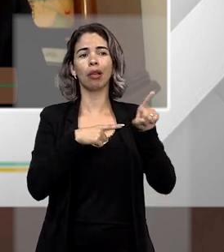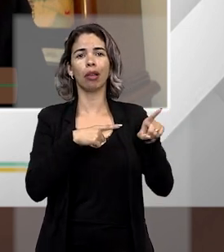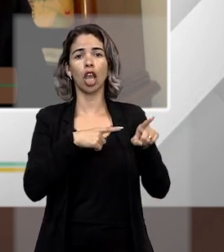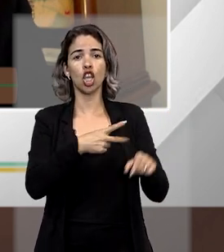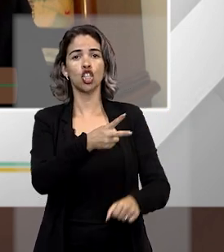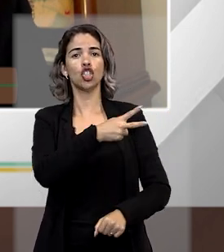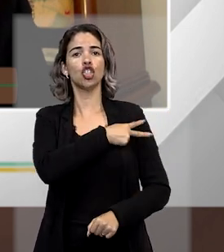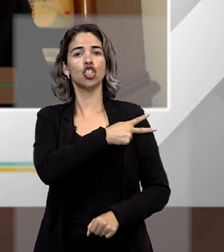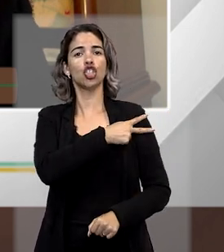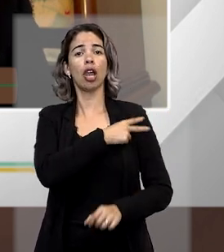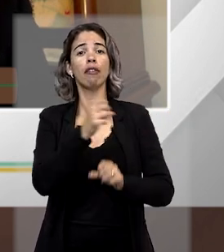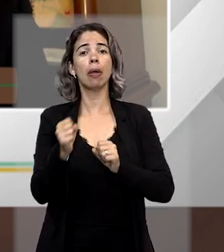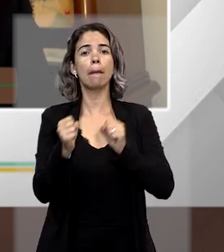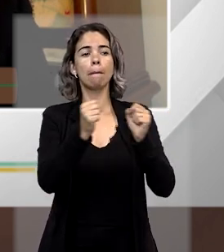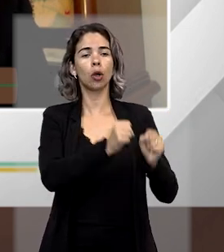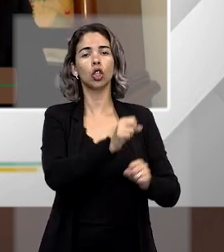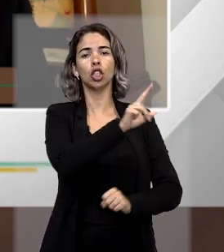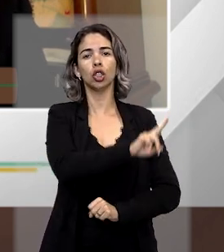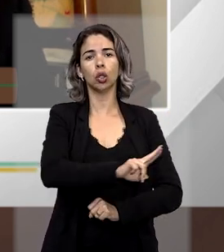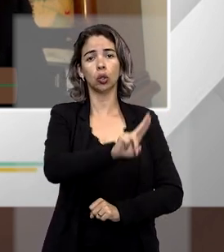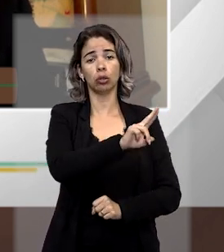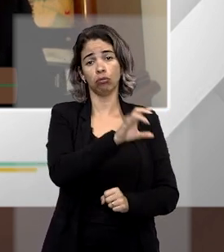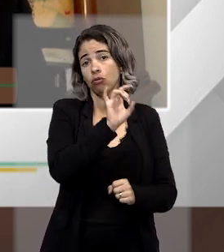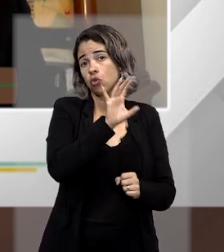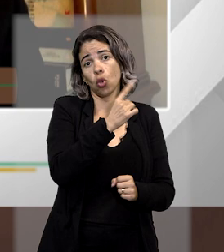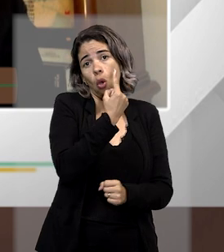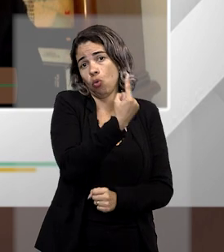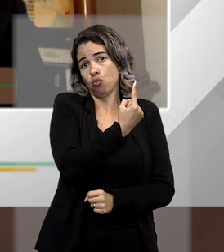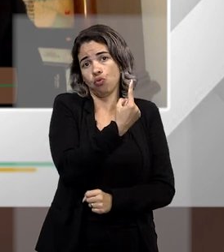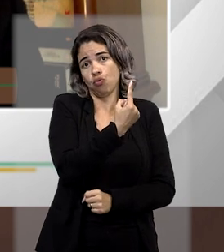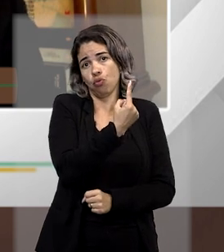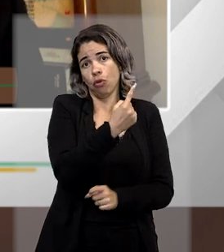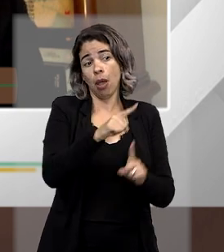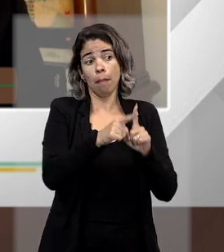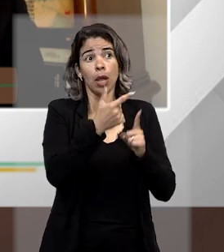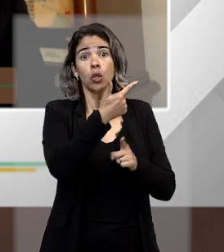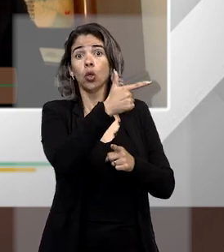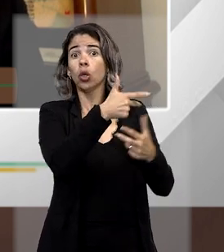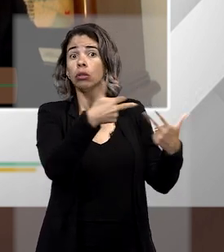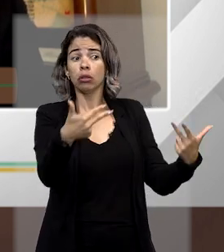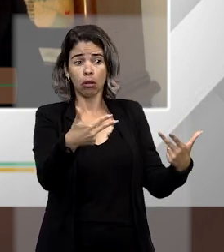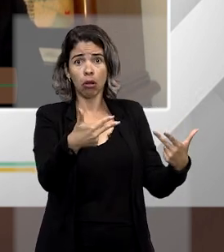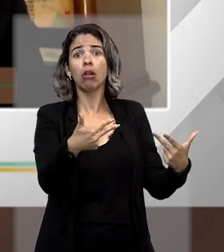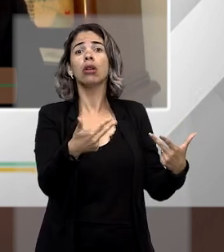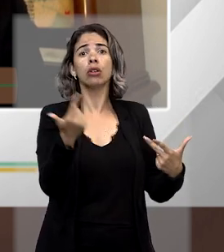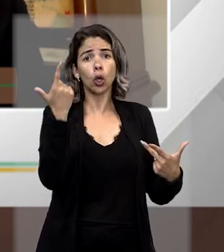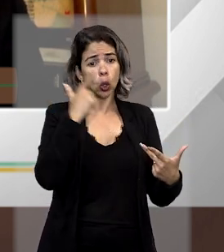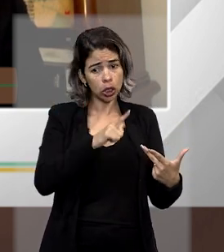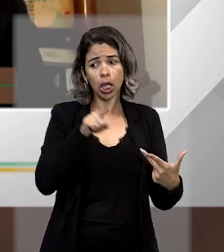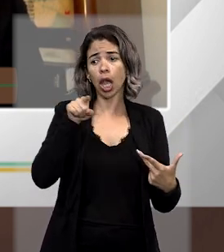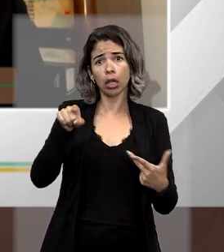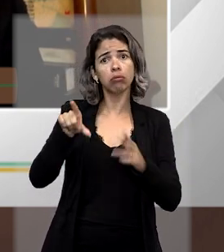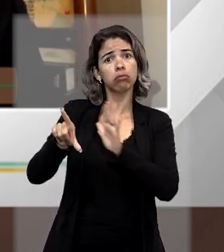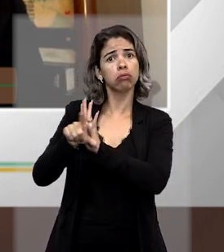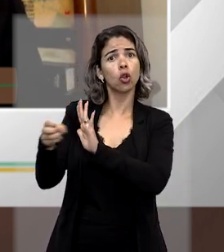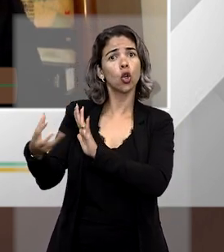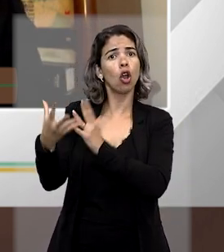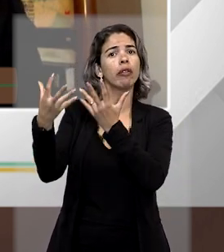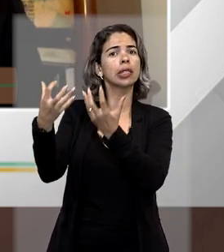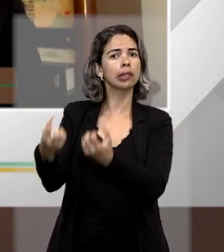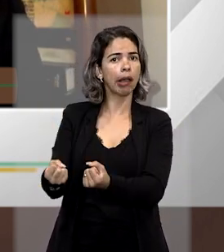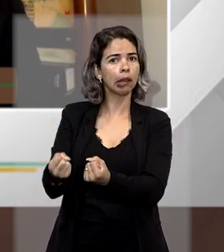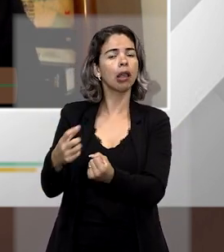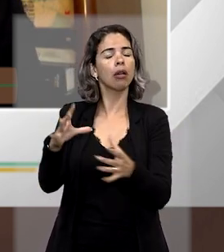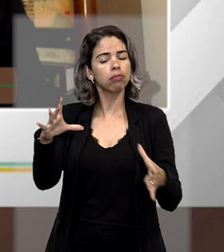poderes da União. Então, com exceção desse último bem jurídico, o restante era perfeitamente acolhido,